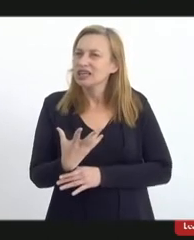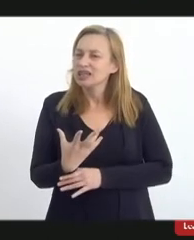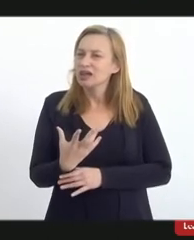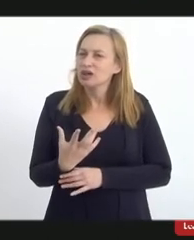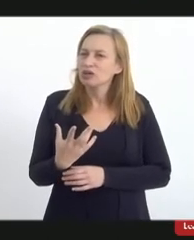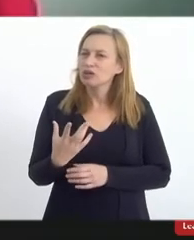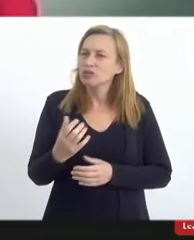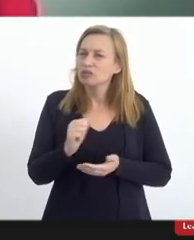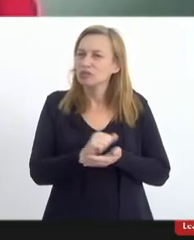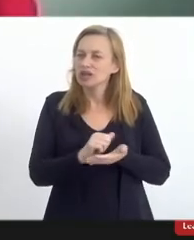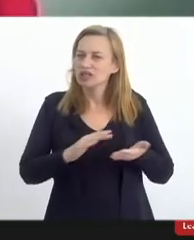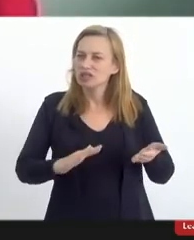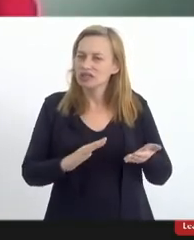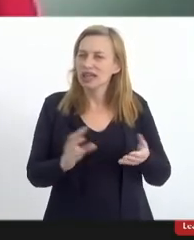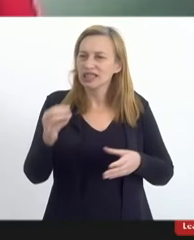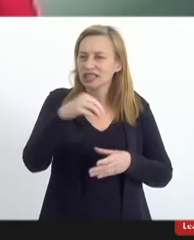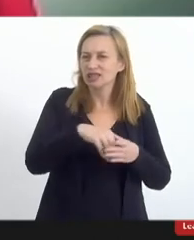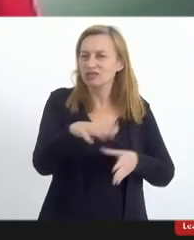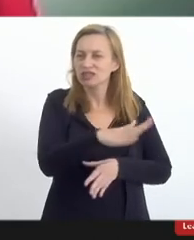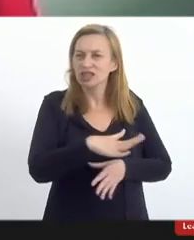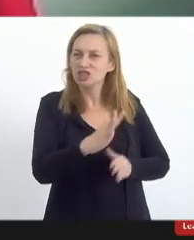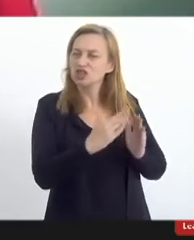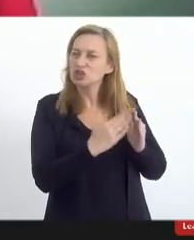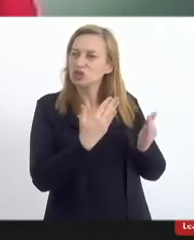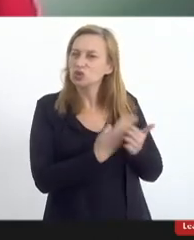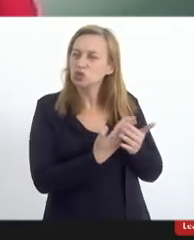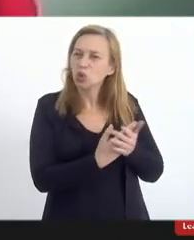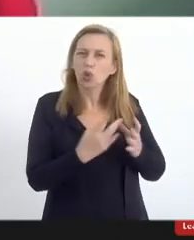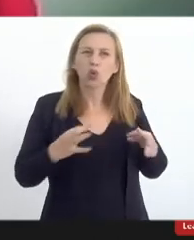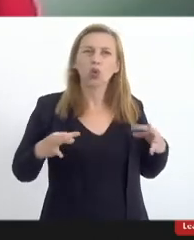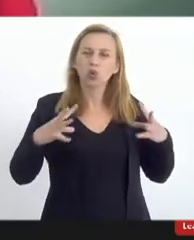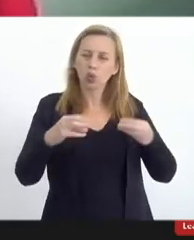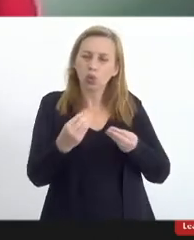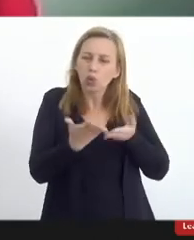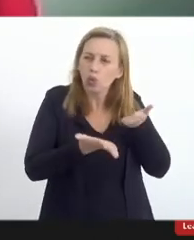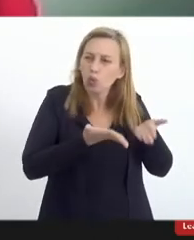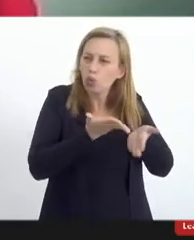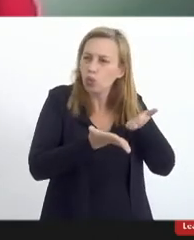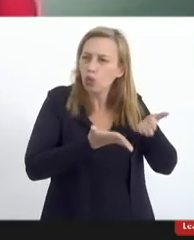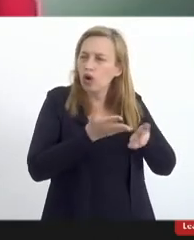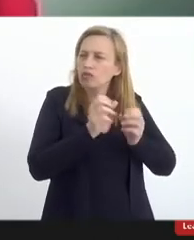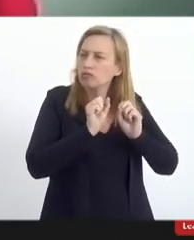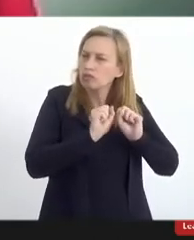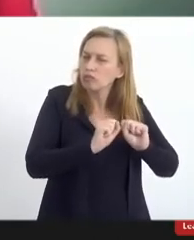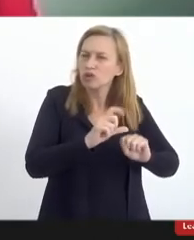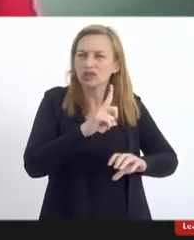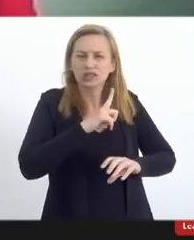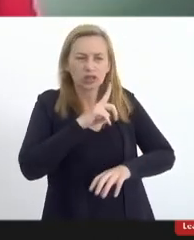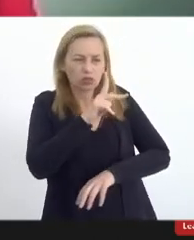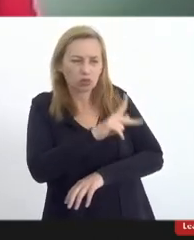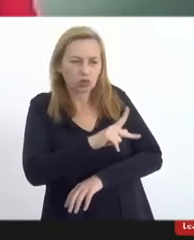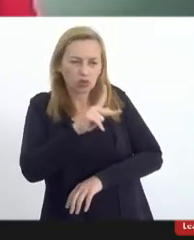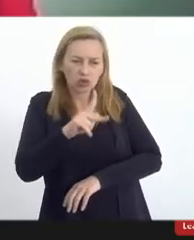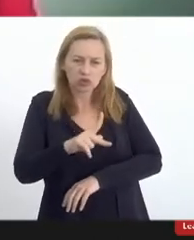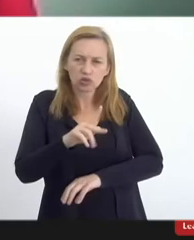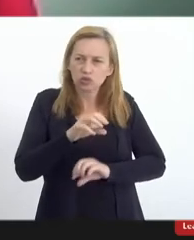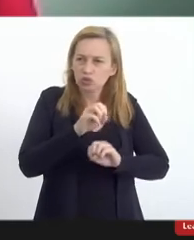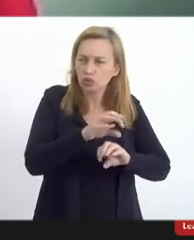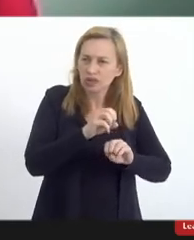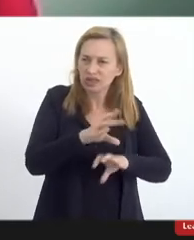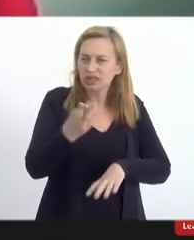dinâmica dentro do ambiente escolar é com todo cuidado que possa ter o professor do ensino